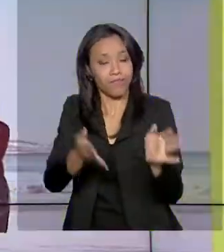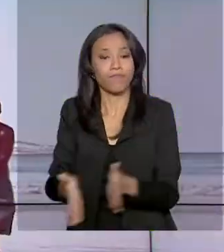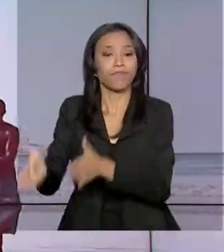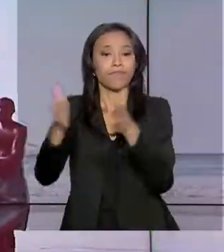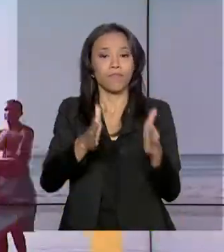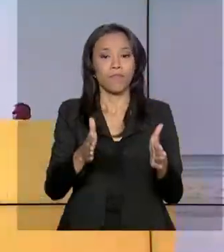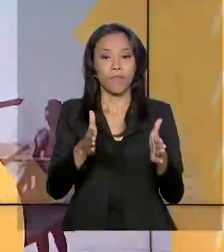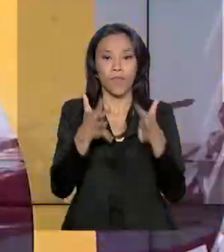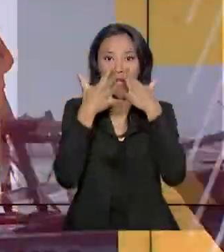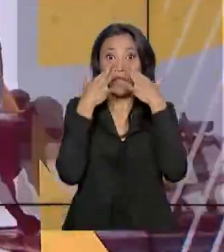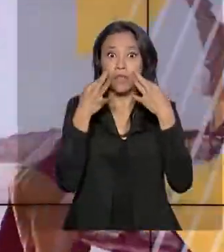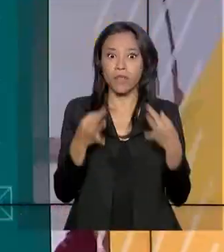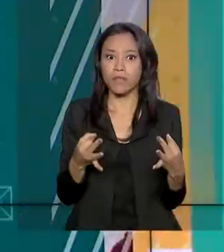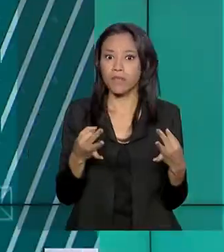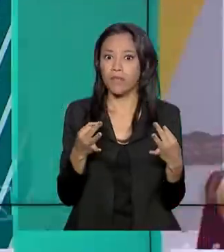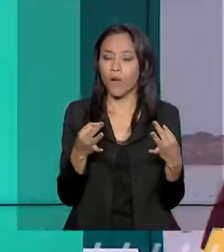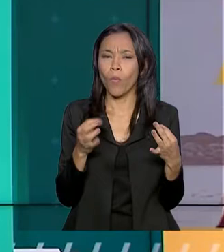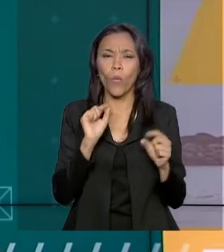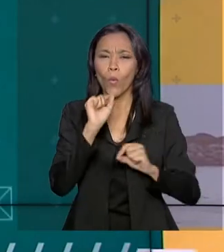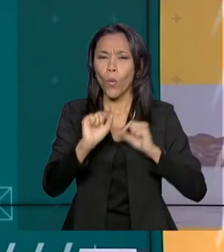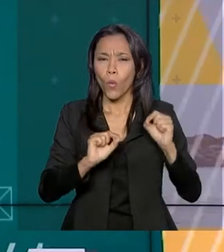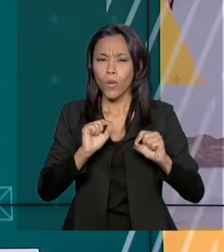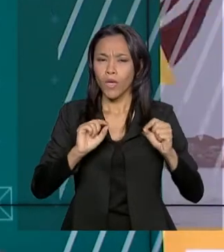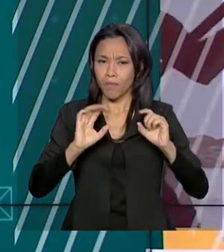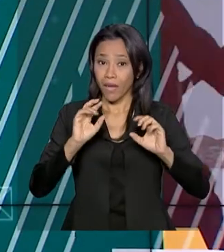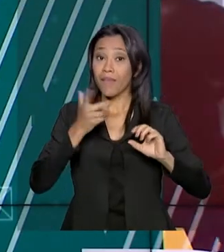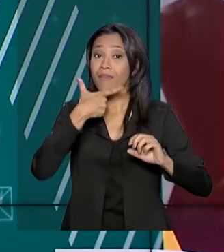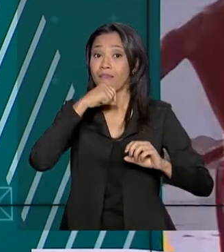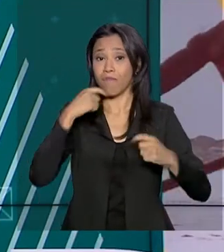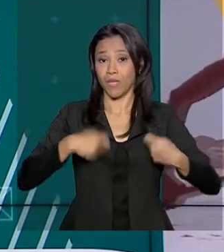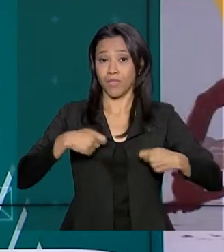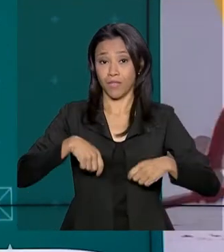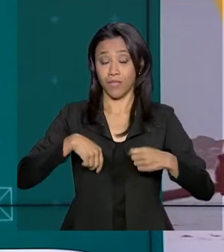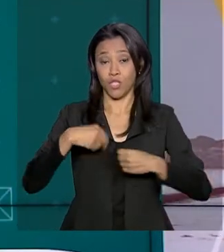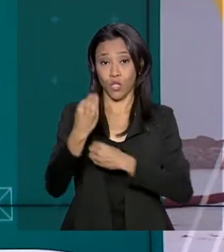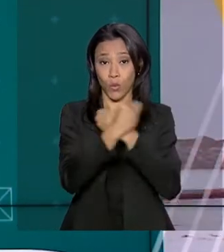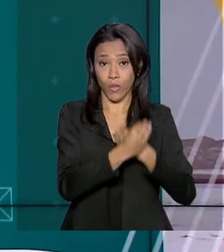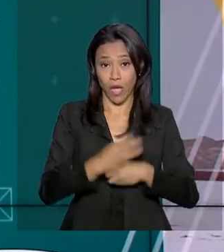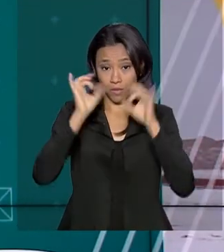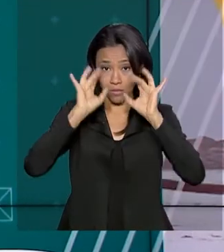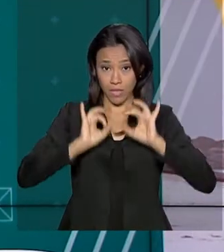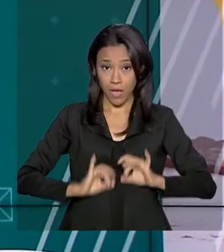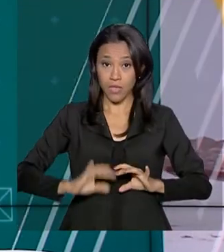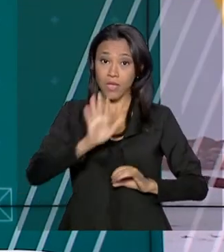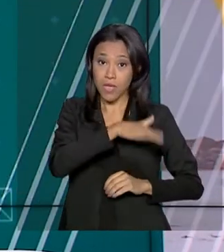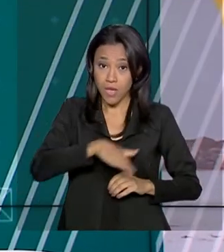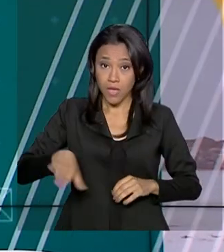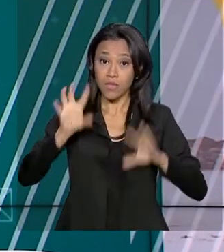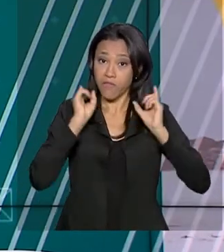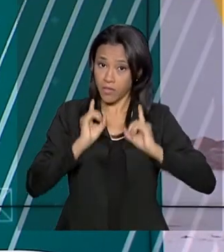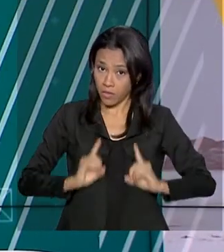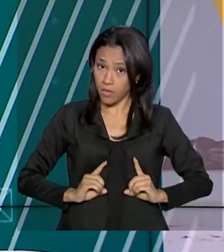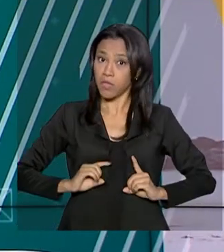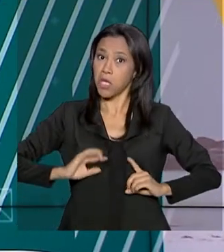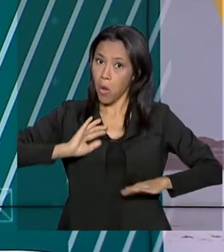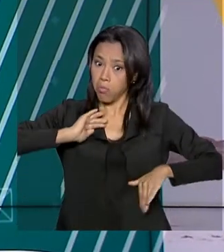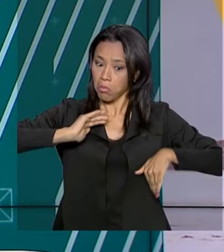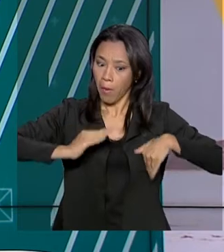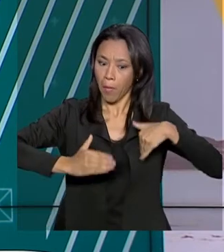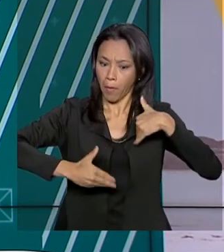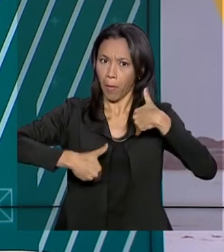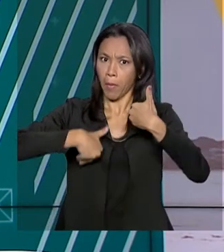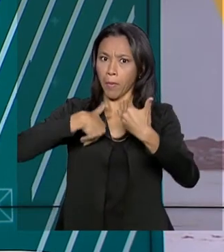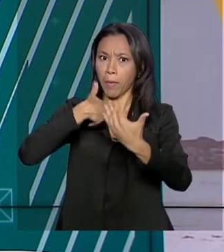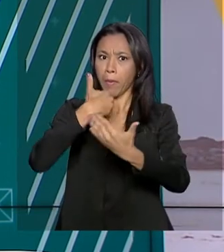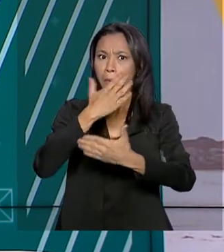Atenção diferenciada para quem precisa de cuidados especiais. Crianças com deficiência têm evoluído com o acompanhamento